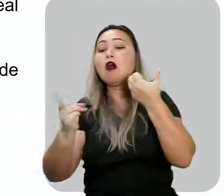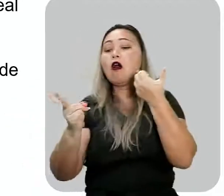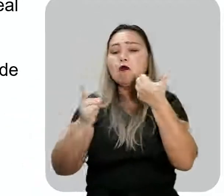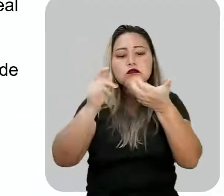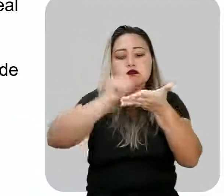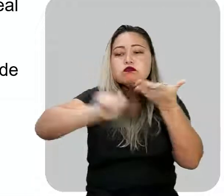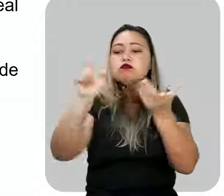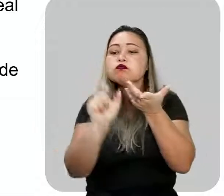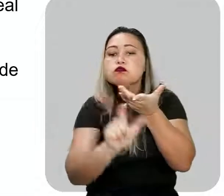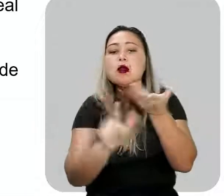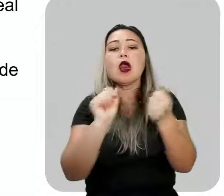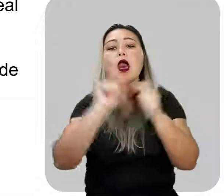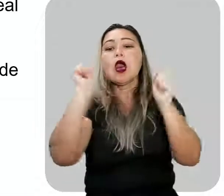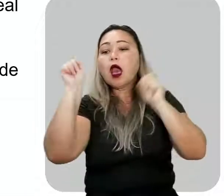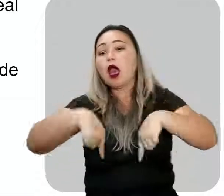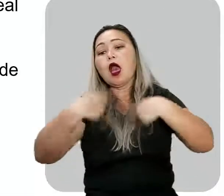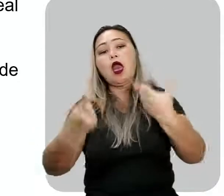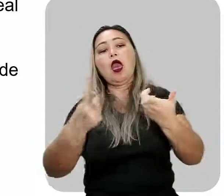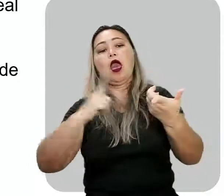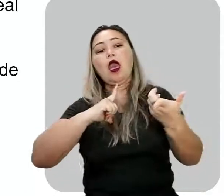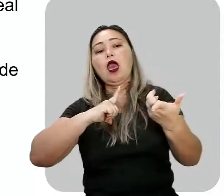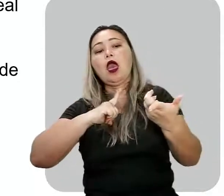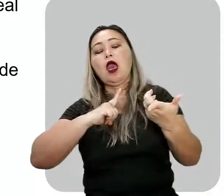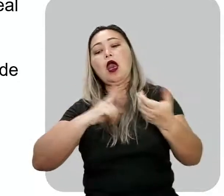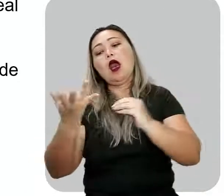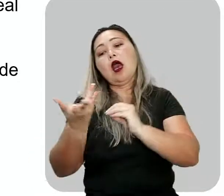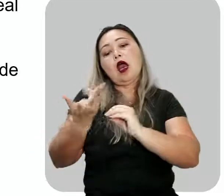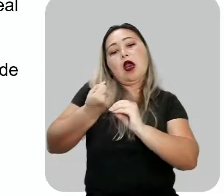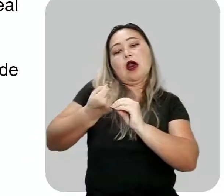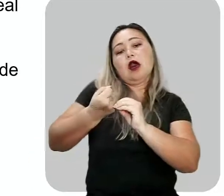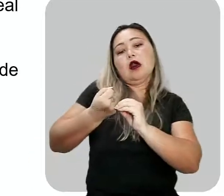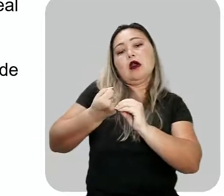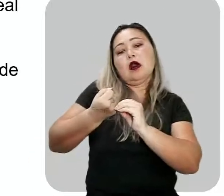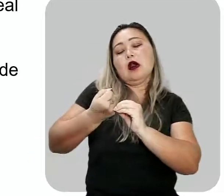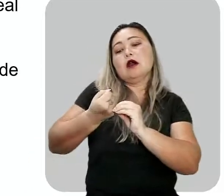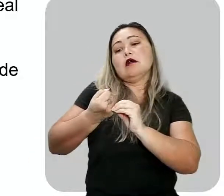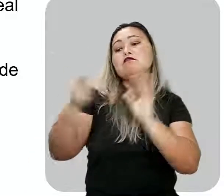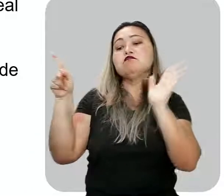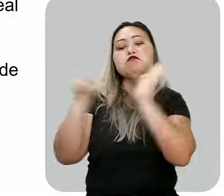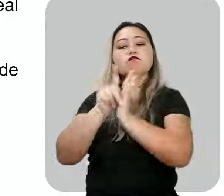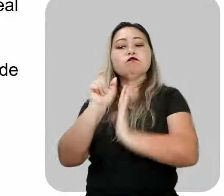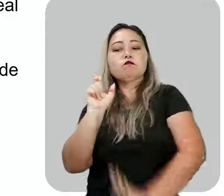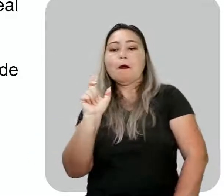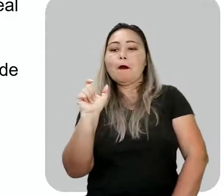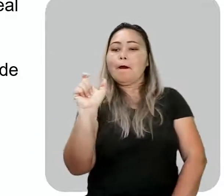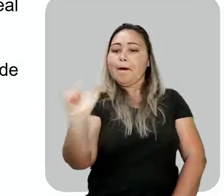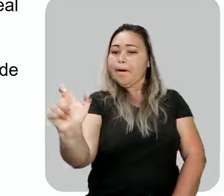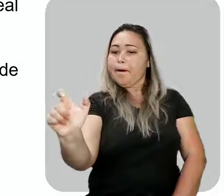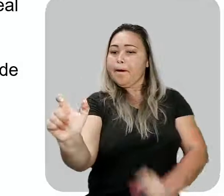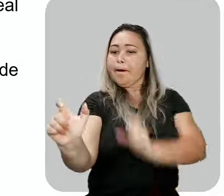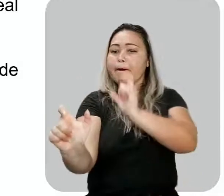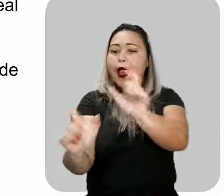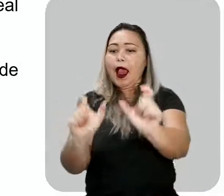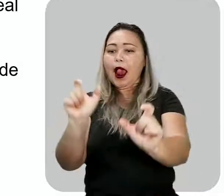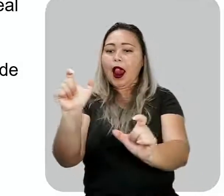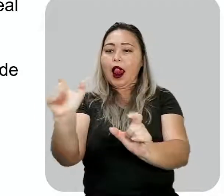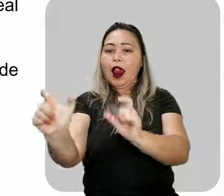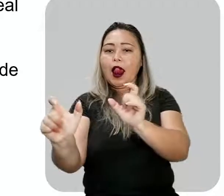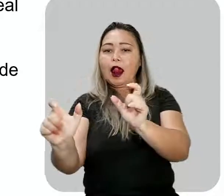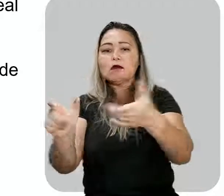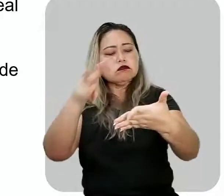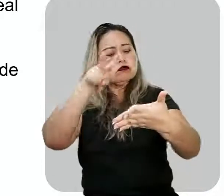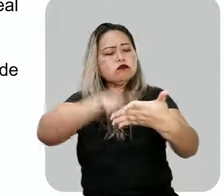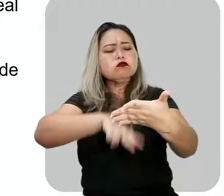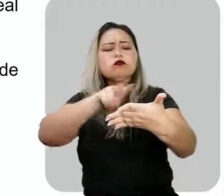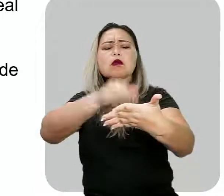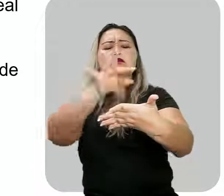verbais e, por isso, é considerada como sendo a arte construída pelas palavras. A